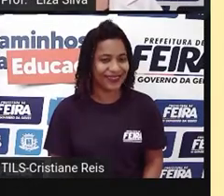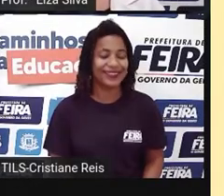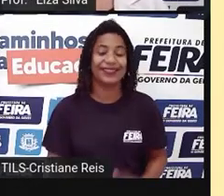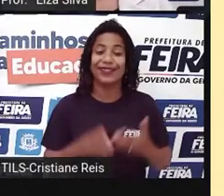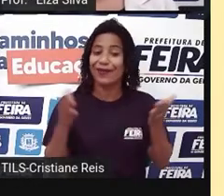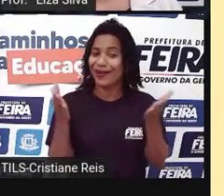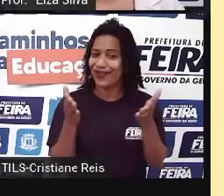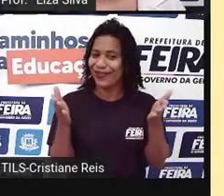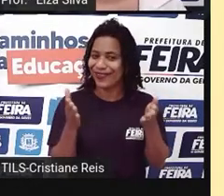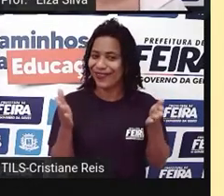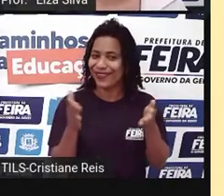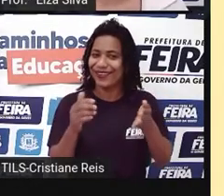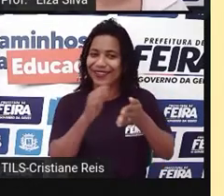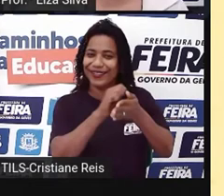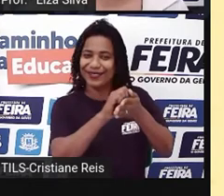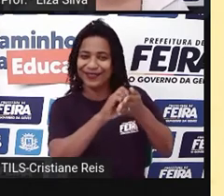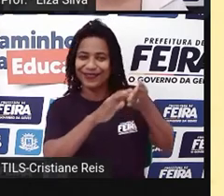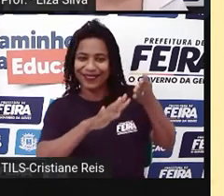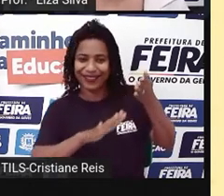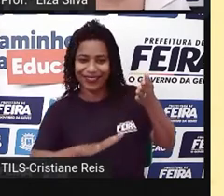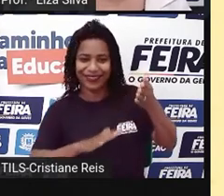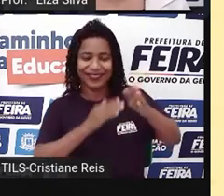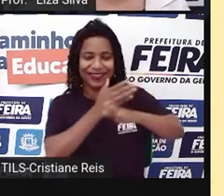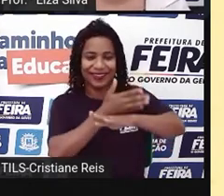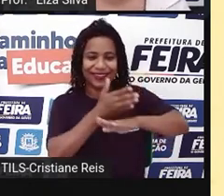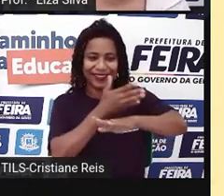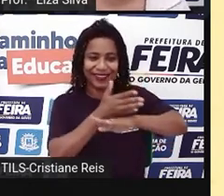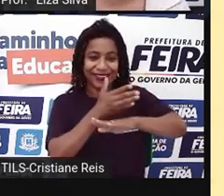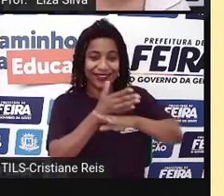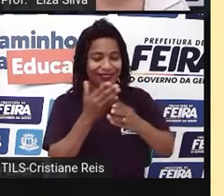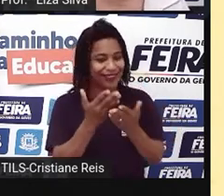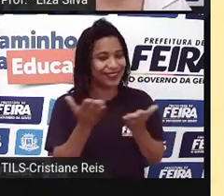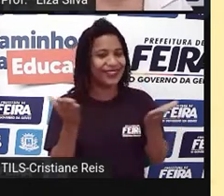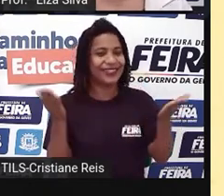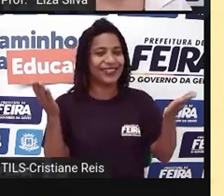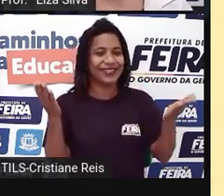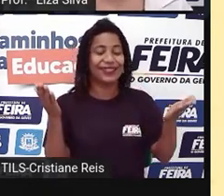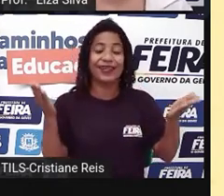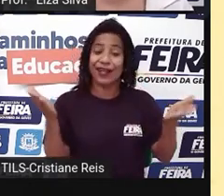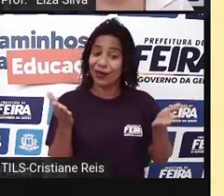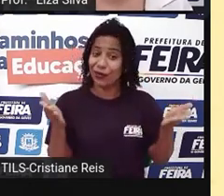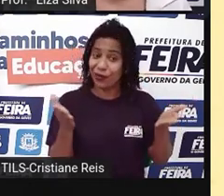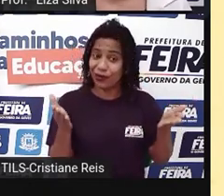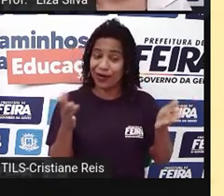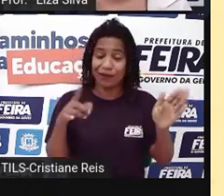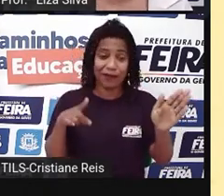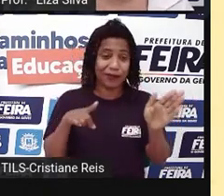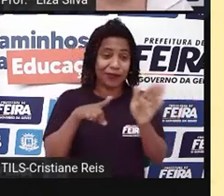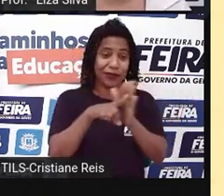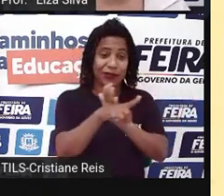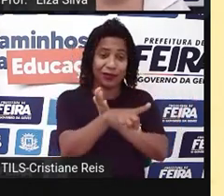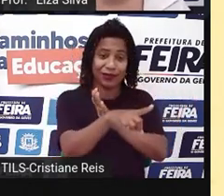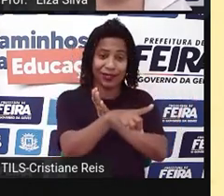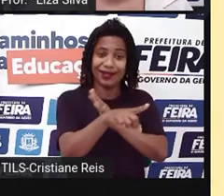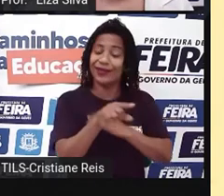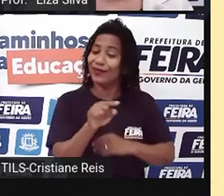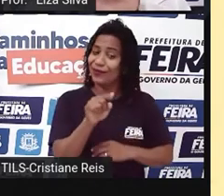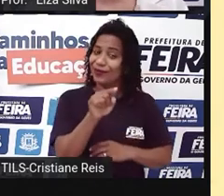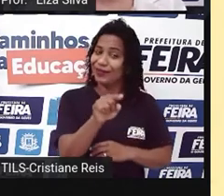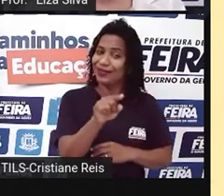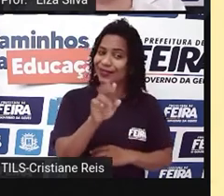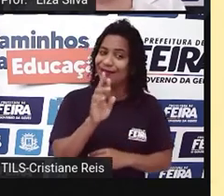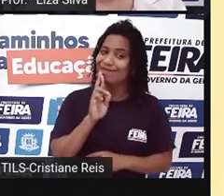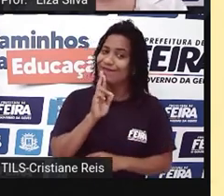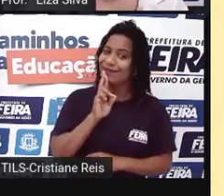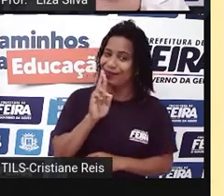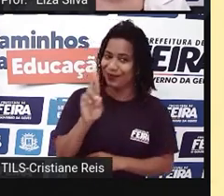tarefa, então, é answer the questions about you. Nós vamos responder perguntas sobre você. Então,